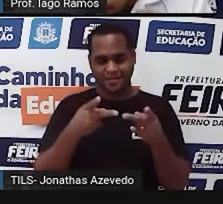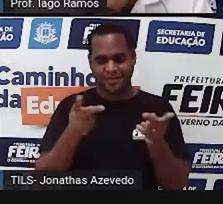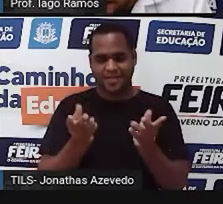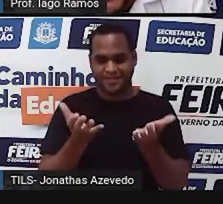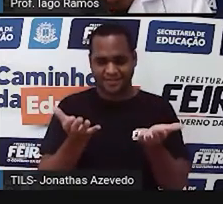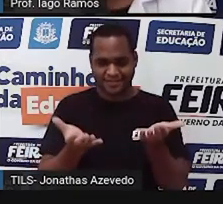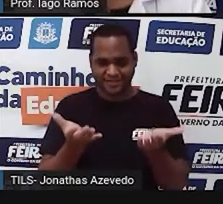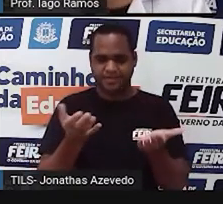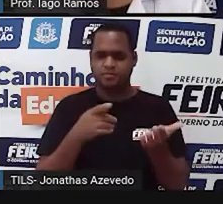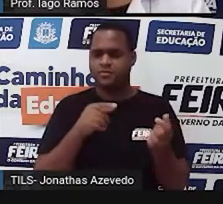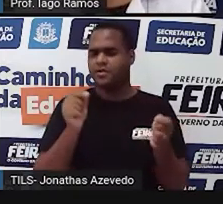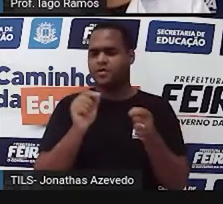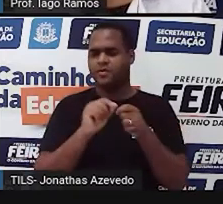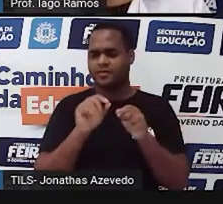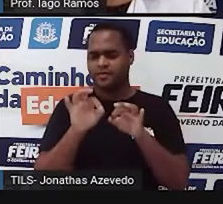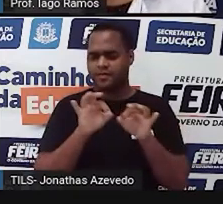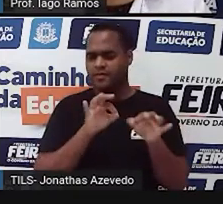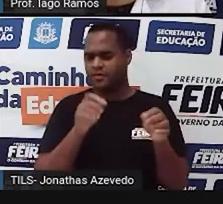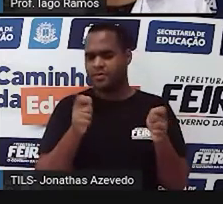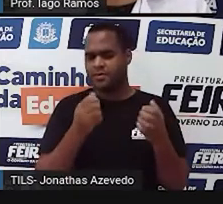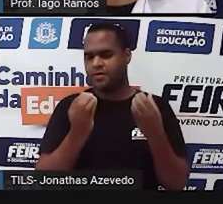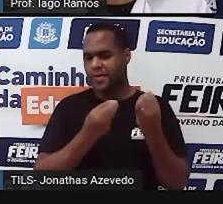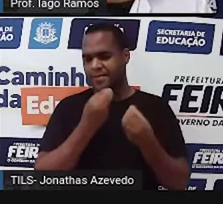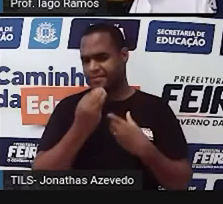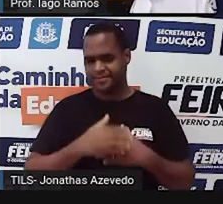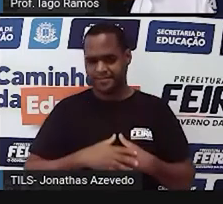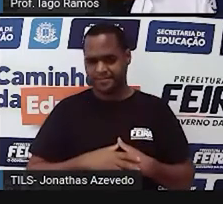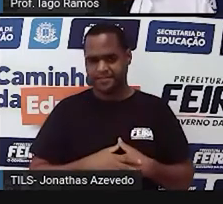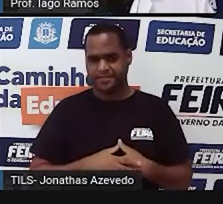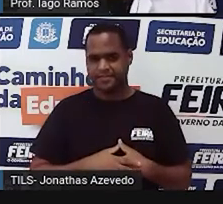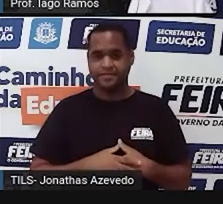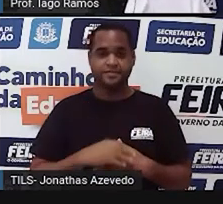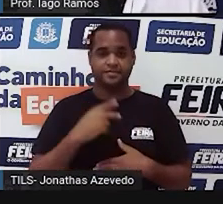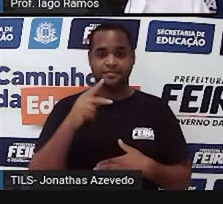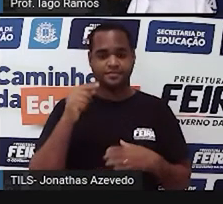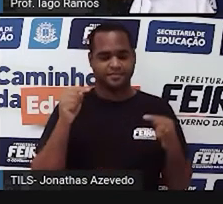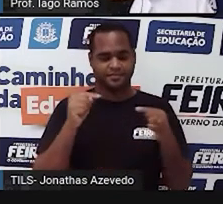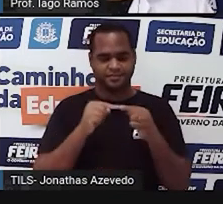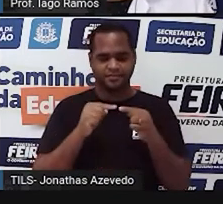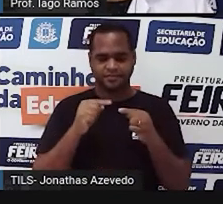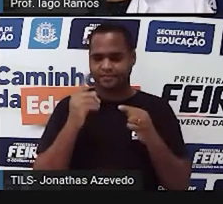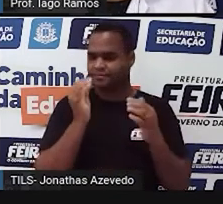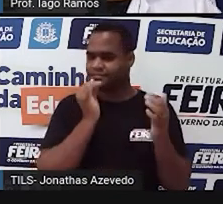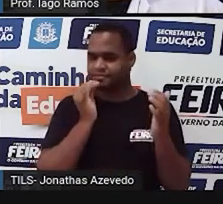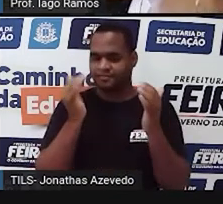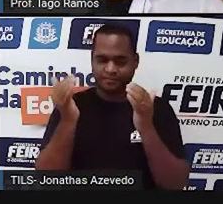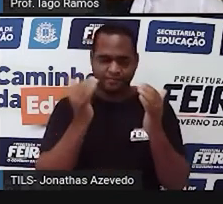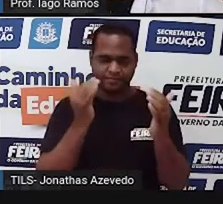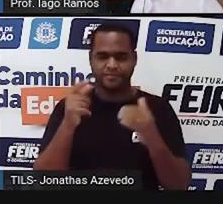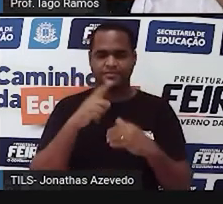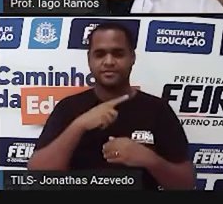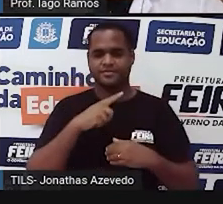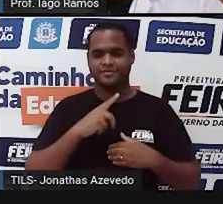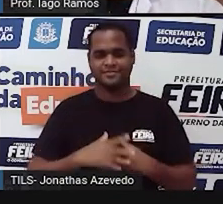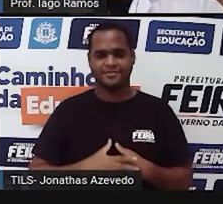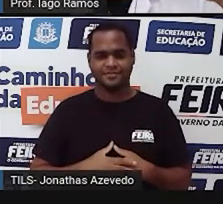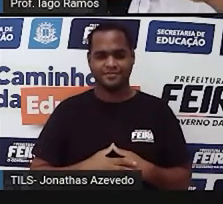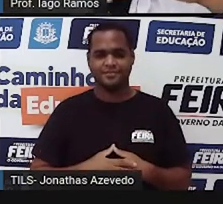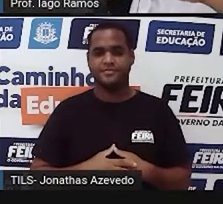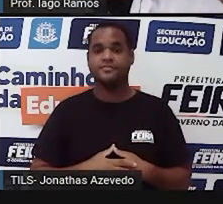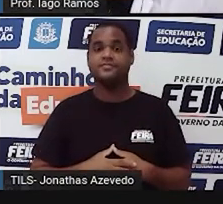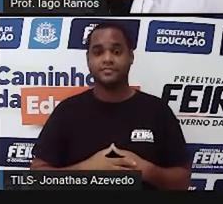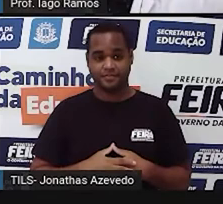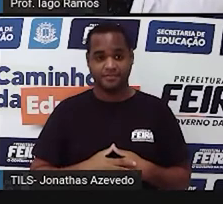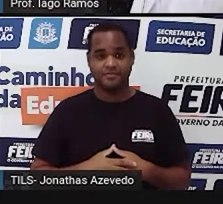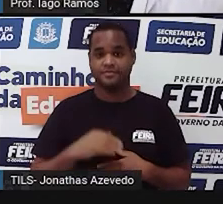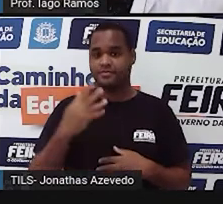Como é que essa balança funciona? Ela funciona assim. Por meio de uma comparação. Ela tem dois pratos,